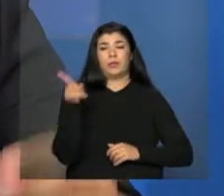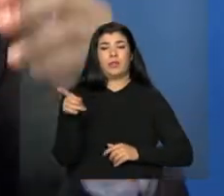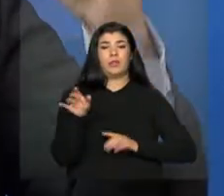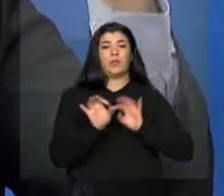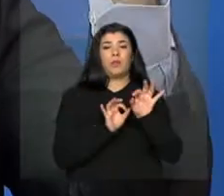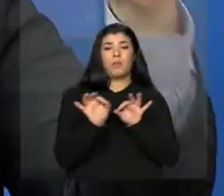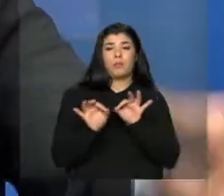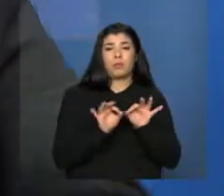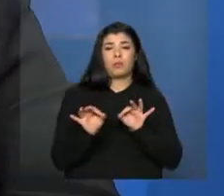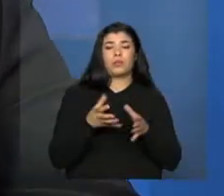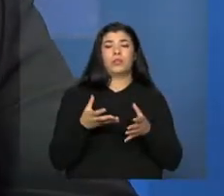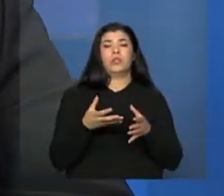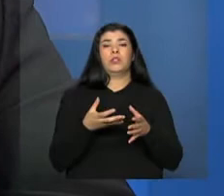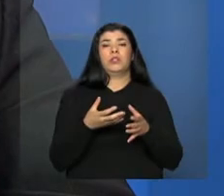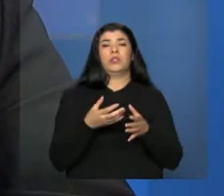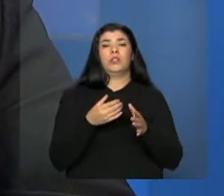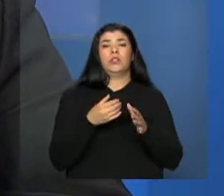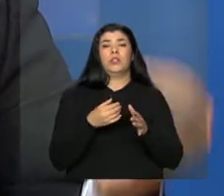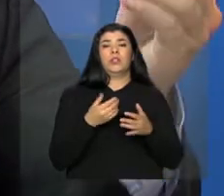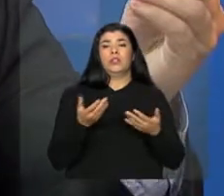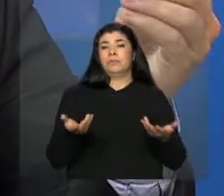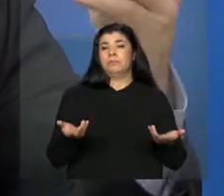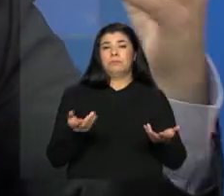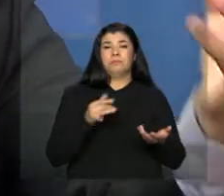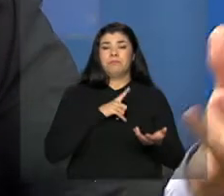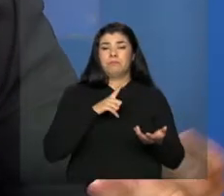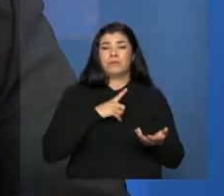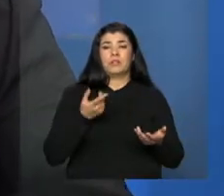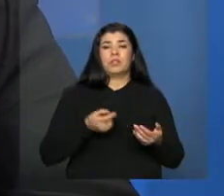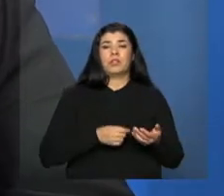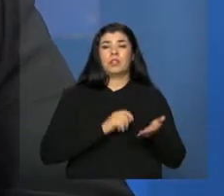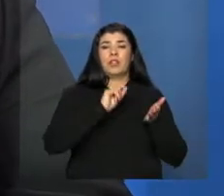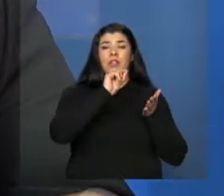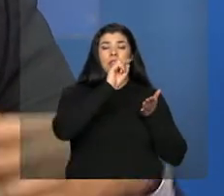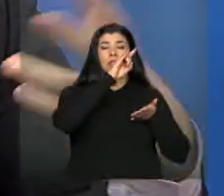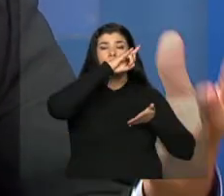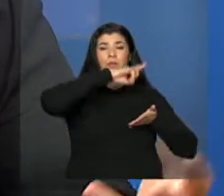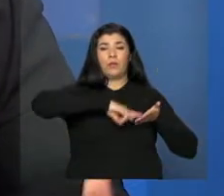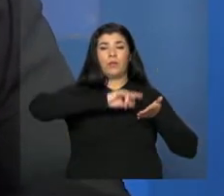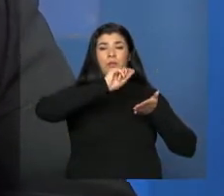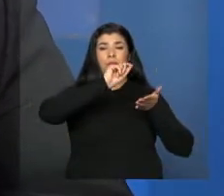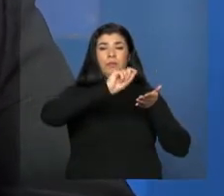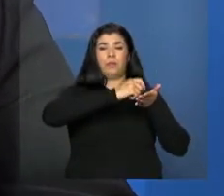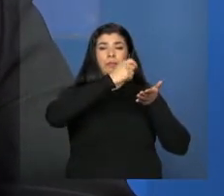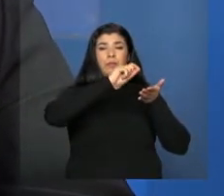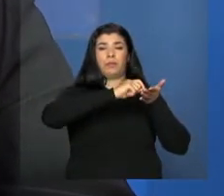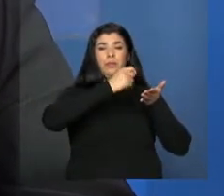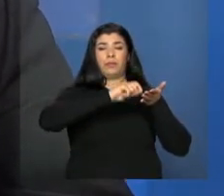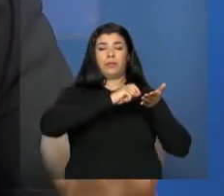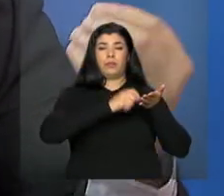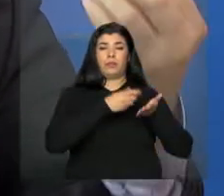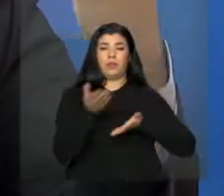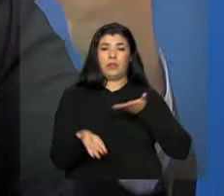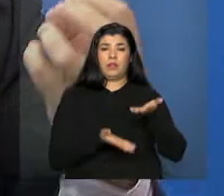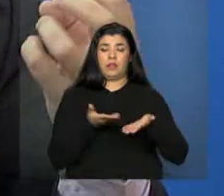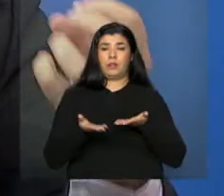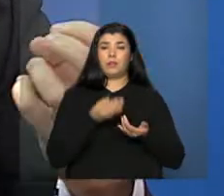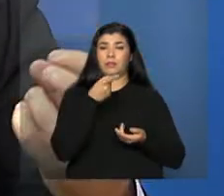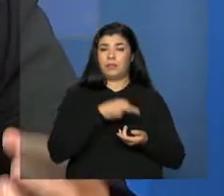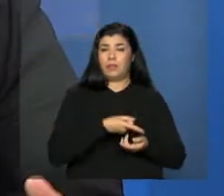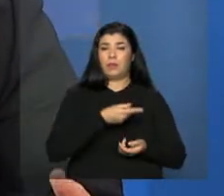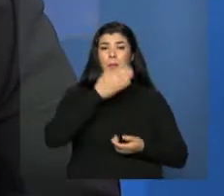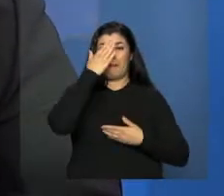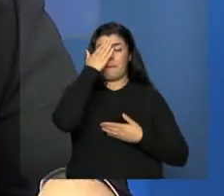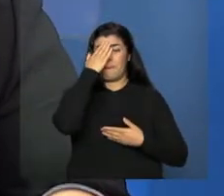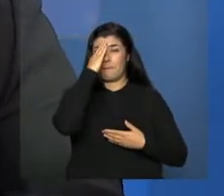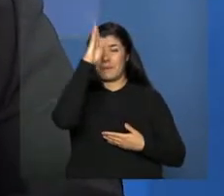trabalhando, as listas, por exemplo, de atendimentos, mas o principal, o